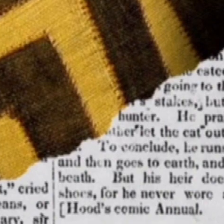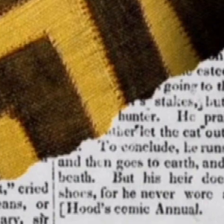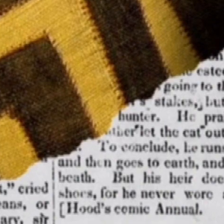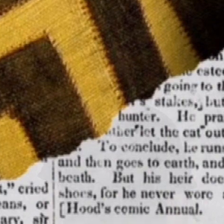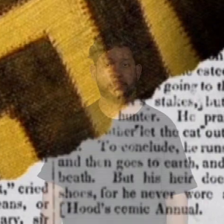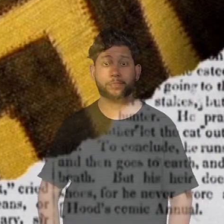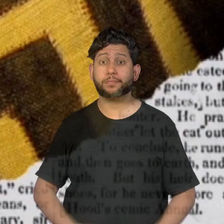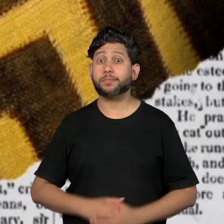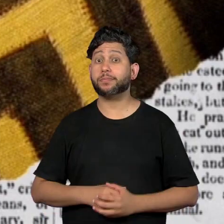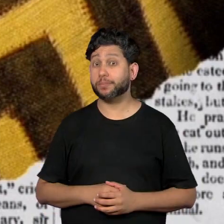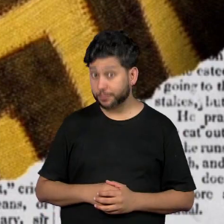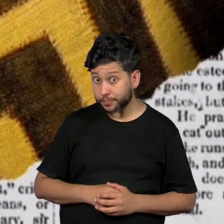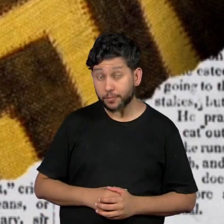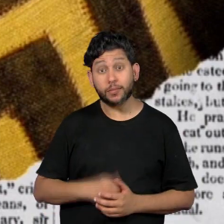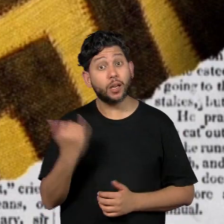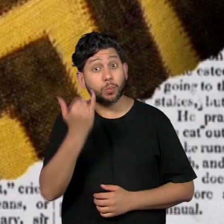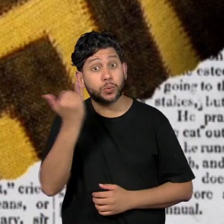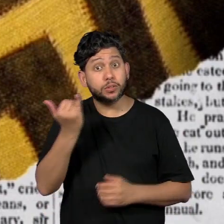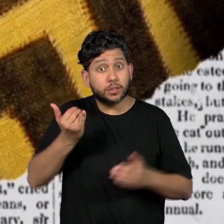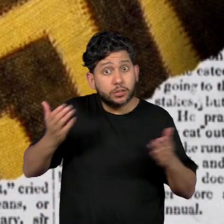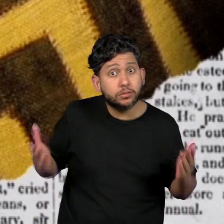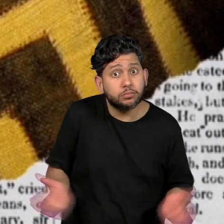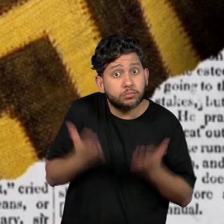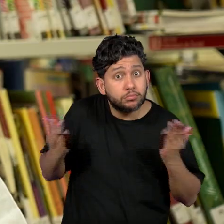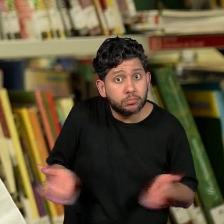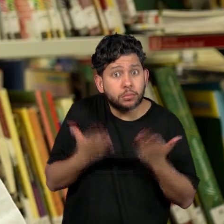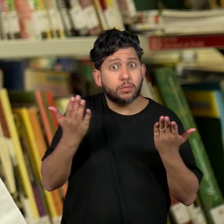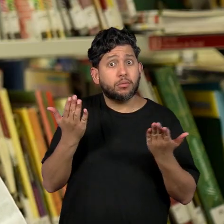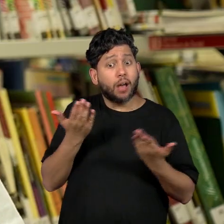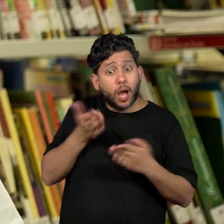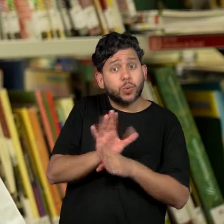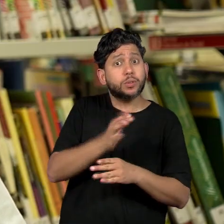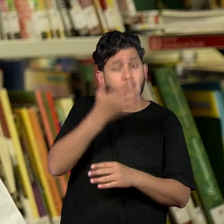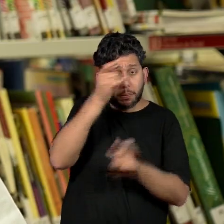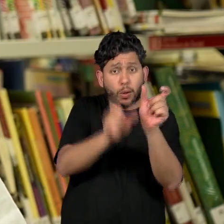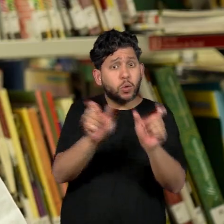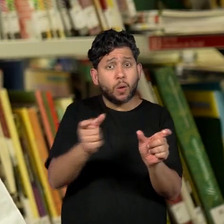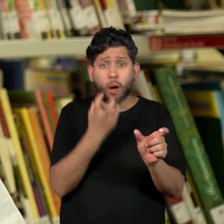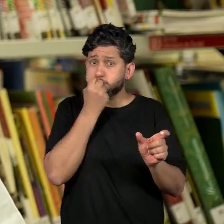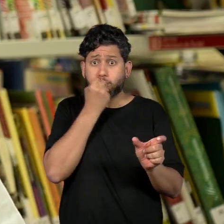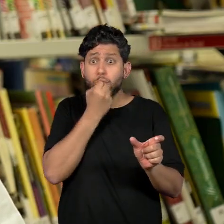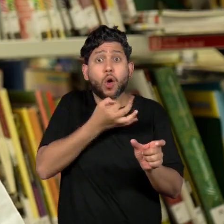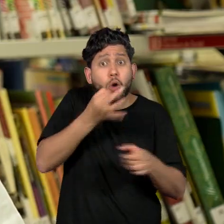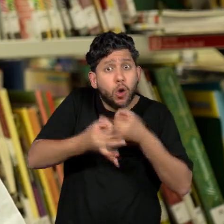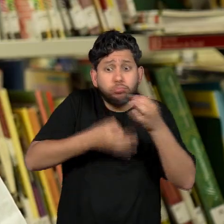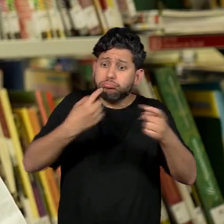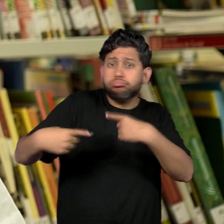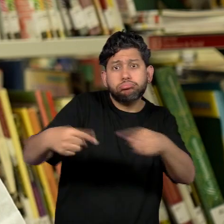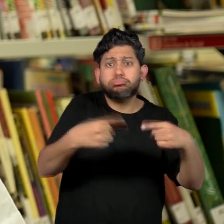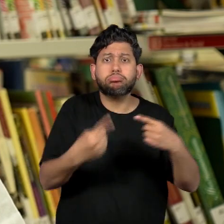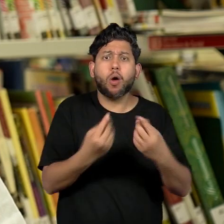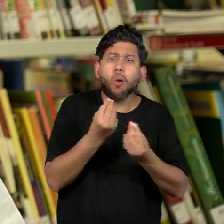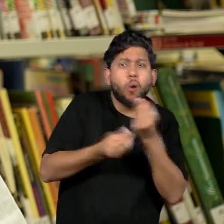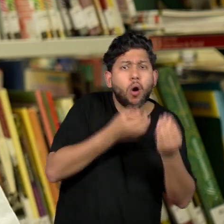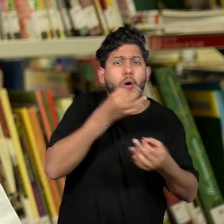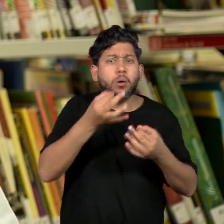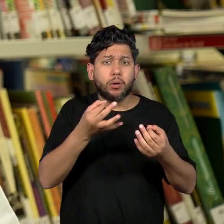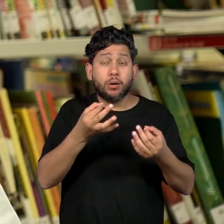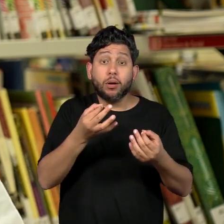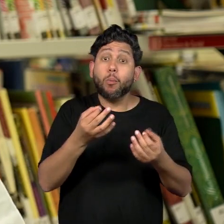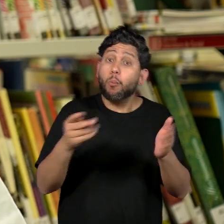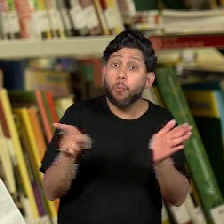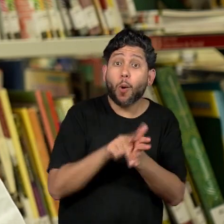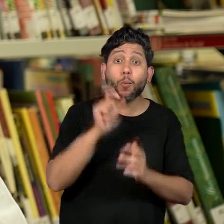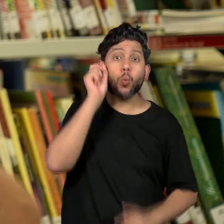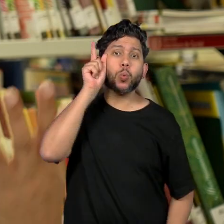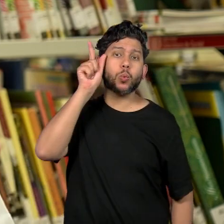A importância de promover a discussão, o debate sobre a cultura, a cultura afro